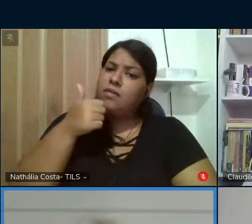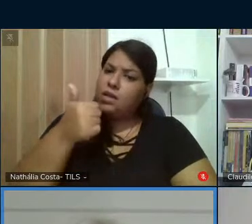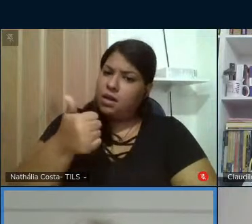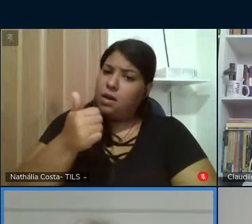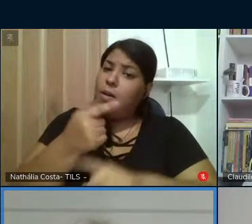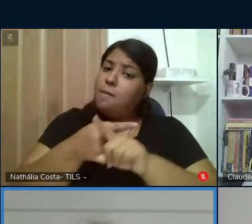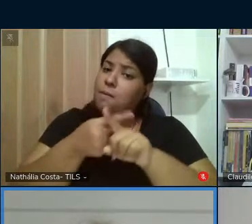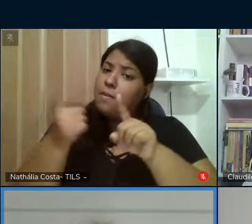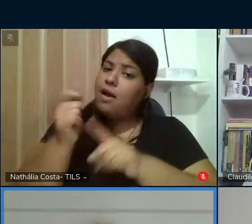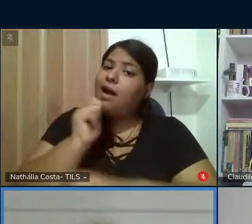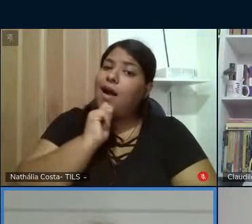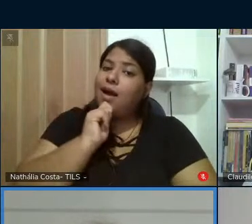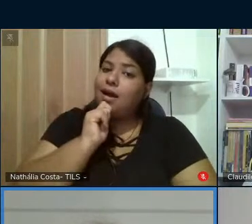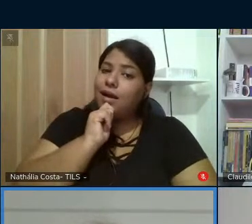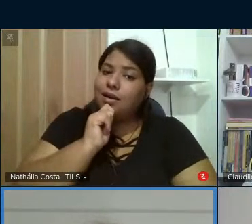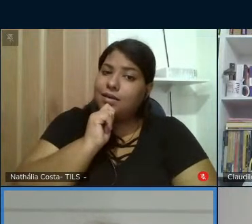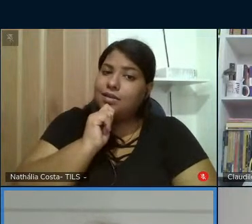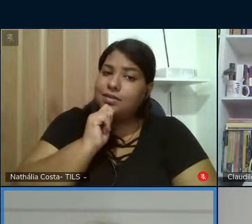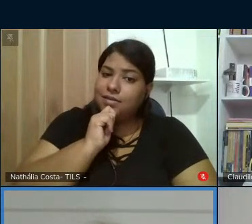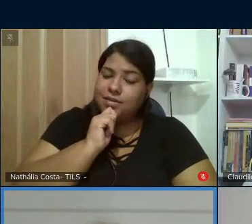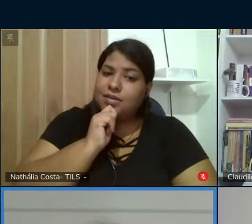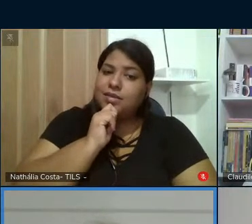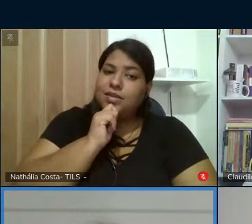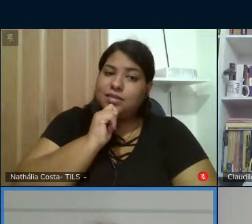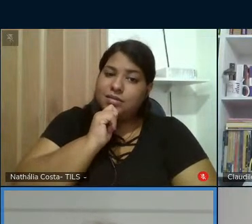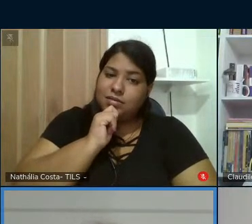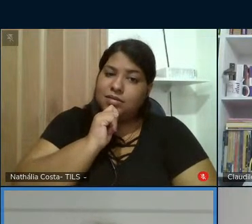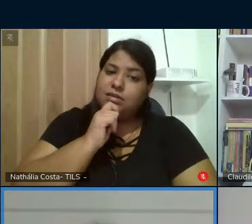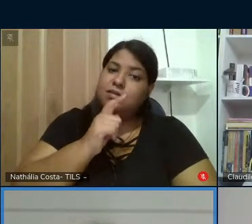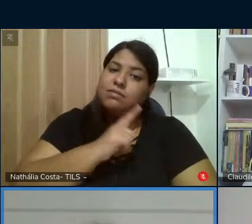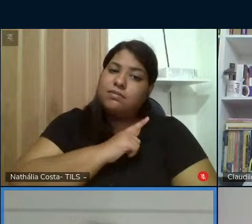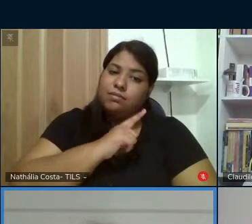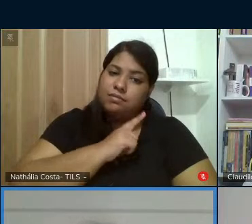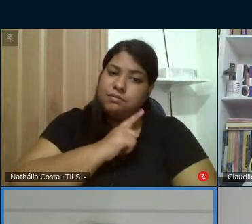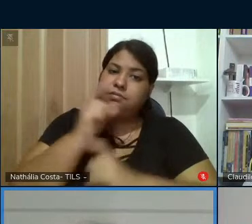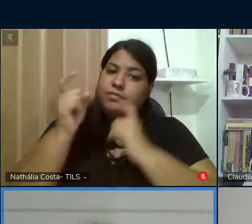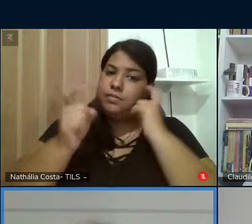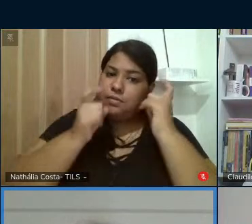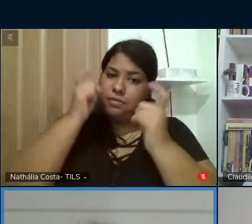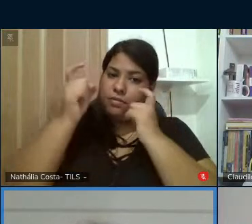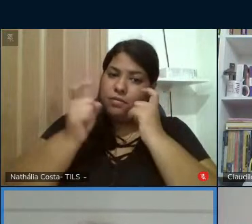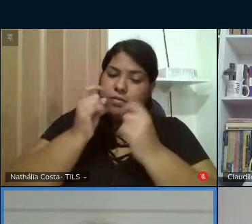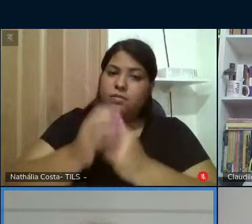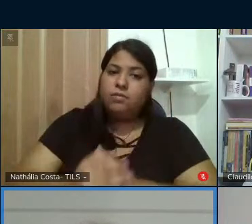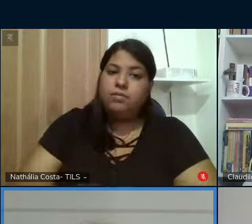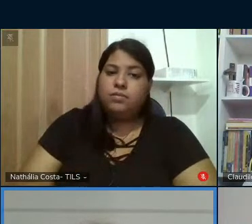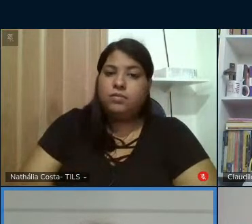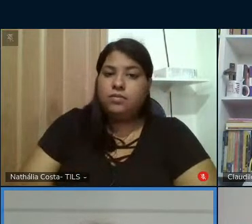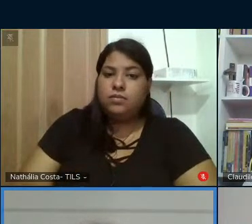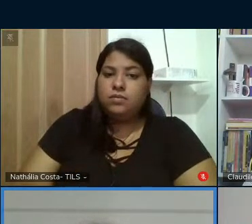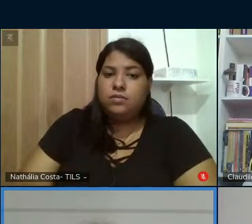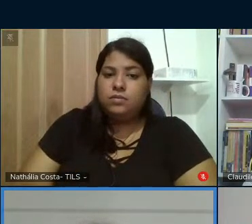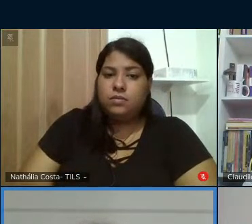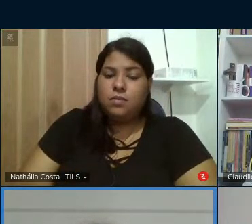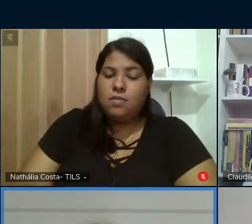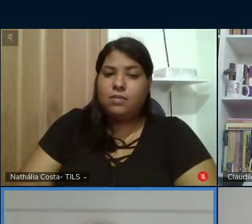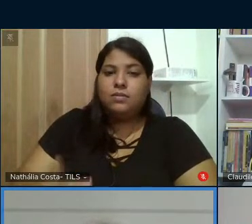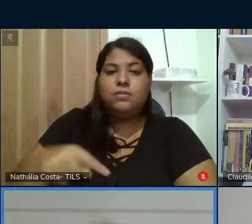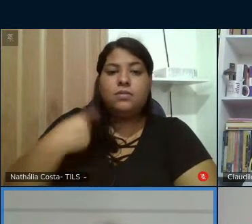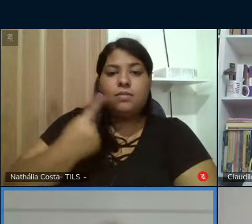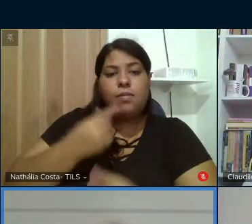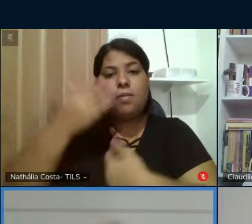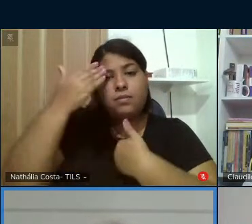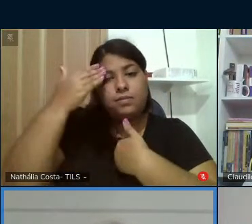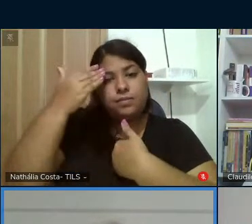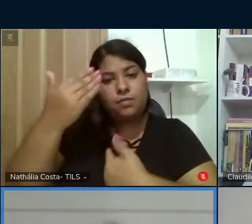ainda não deixa de termos a sua preocupação então esses agradecimentos